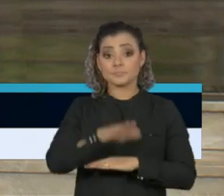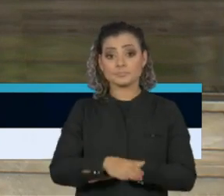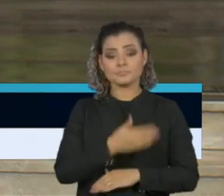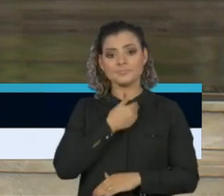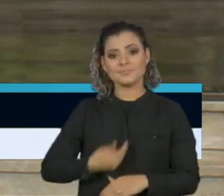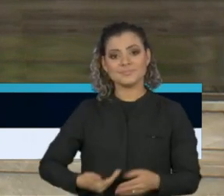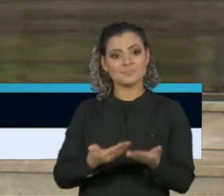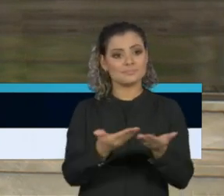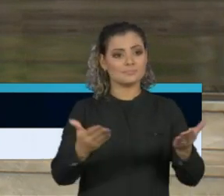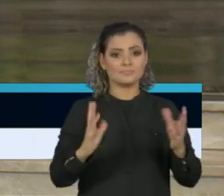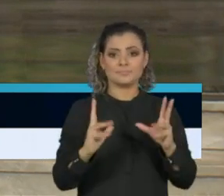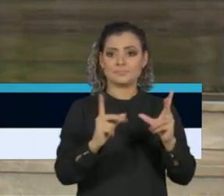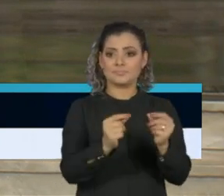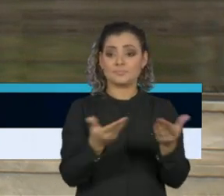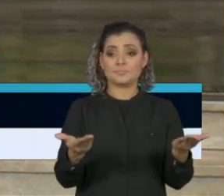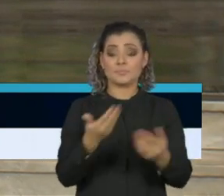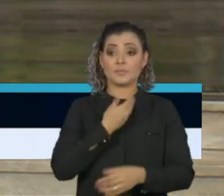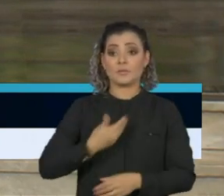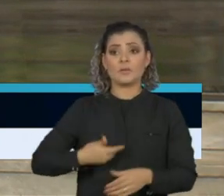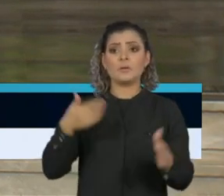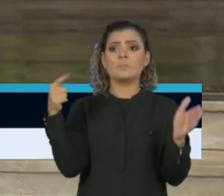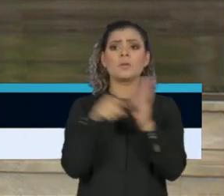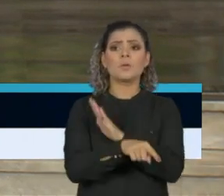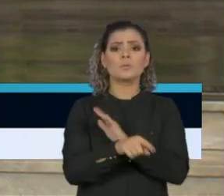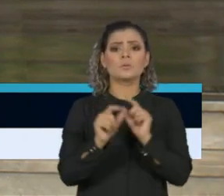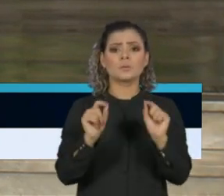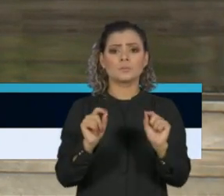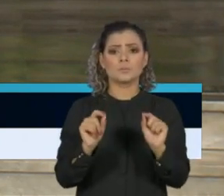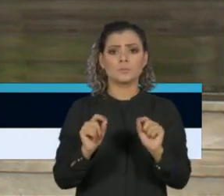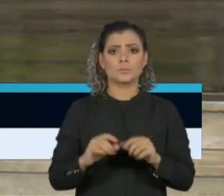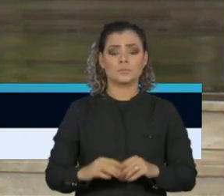Boa tarde a todos. Governador, queria lhe perguntar sobre...